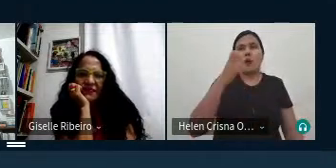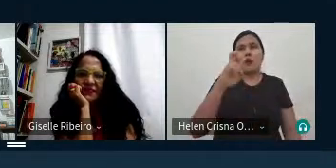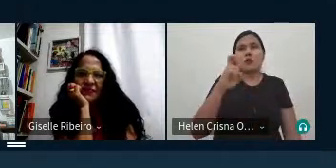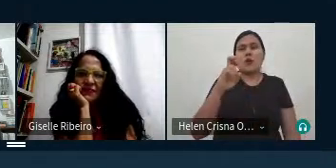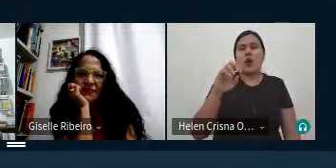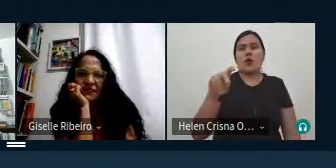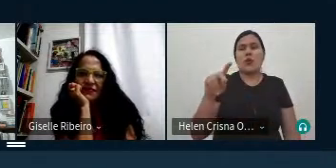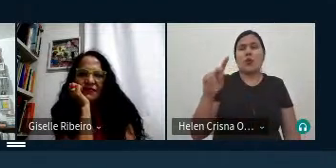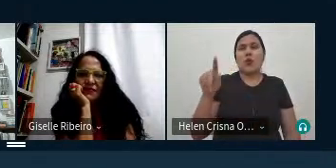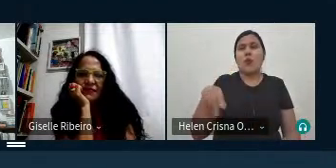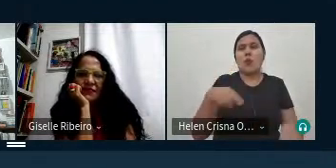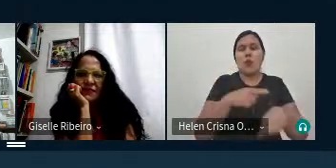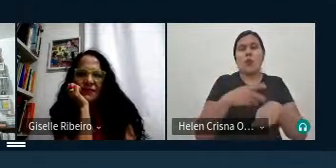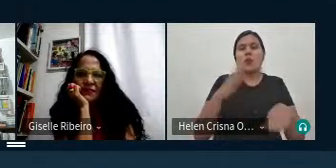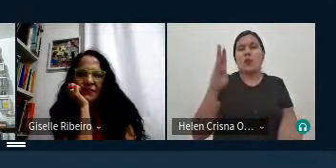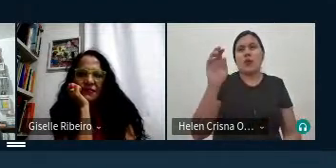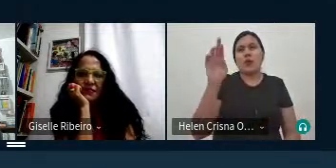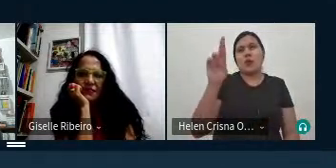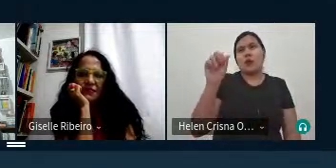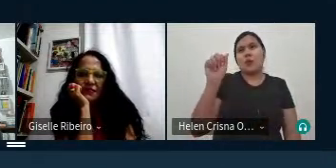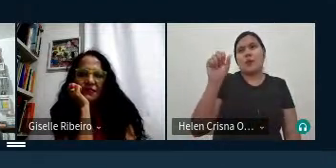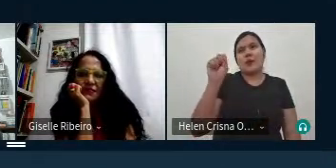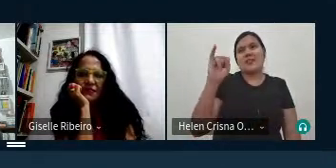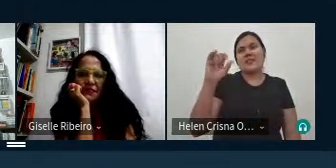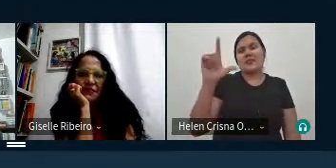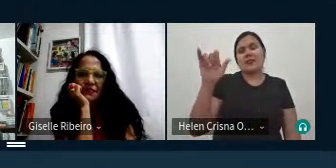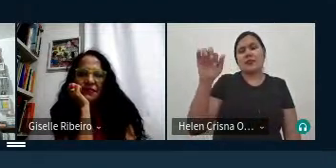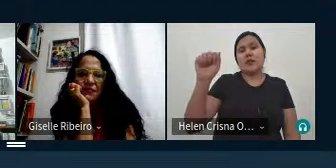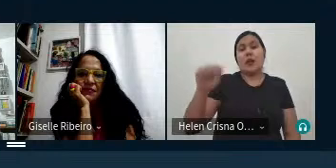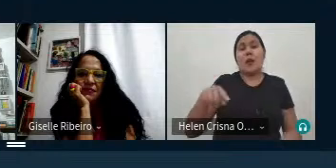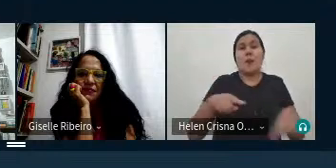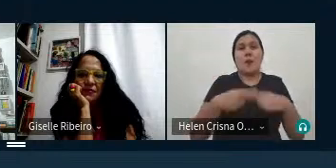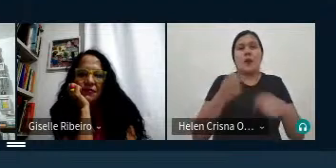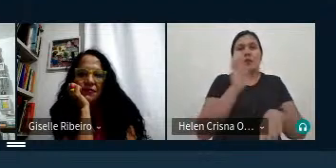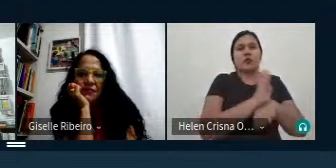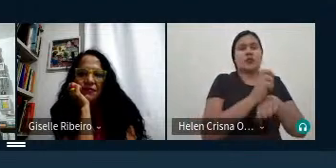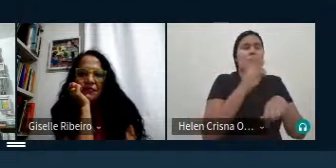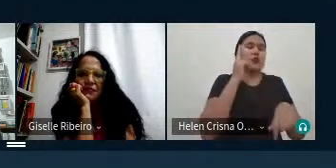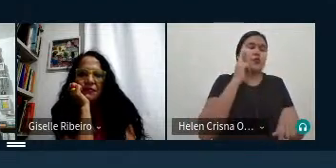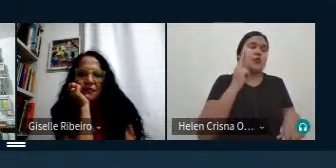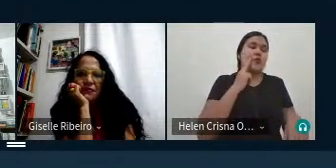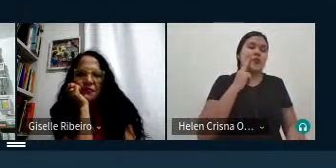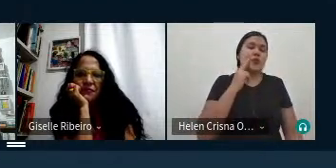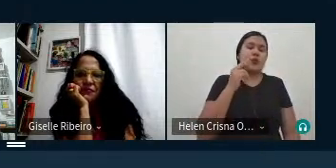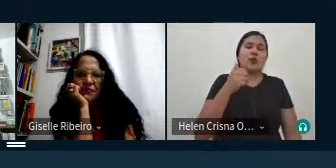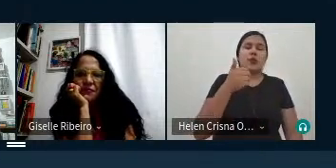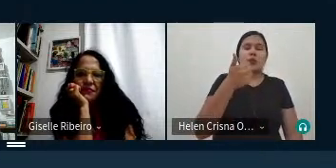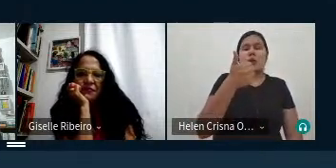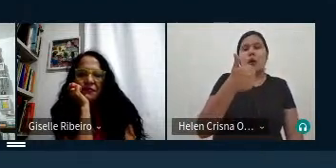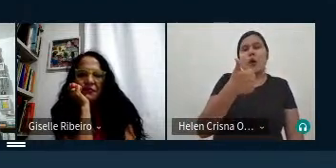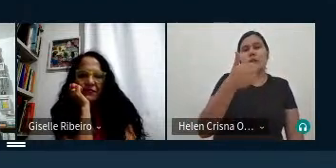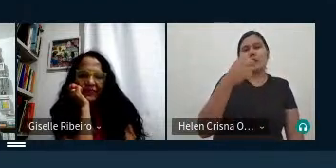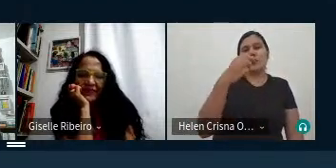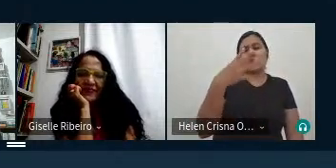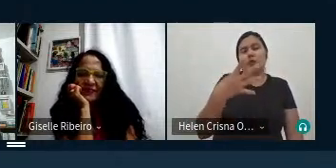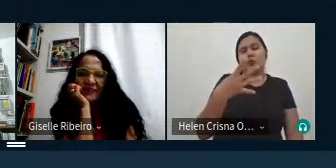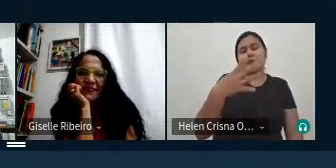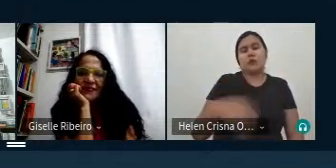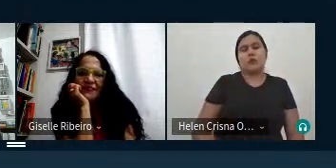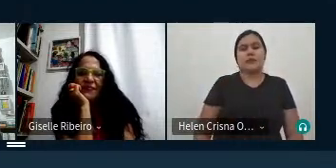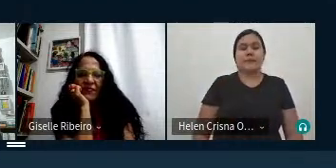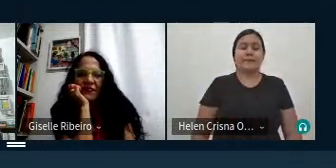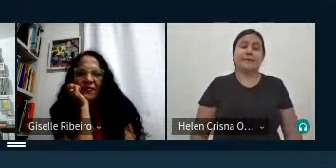Brasília aqui no caso de Rondônia às 14 horas e se estende até as 16 ou 19 de Brasília certo